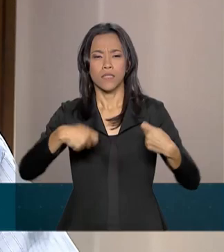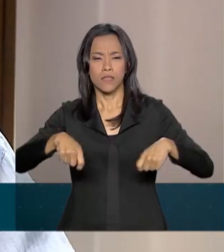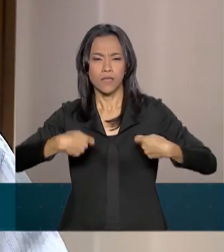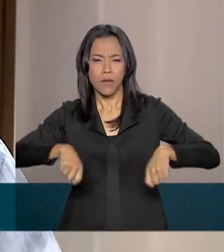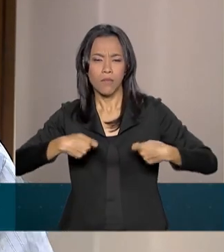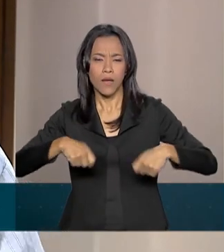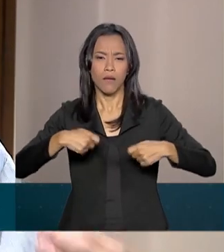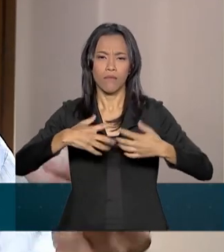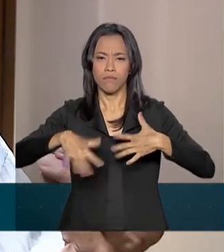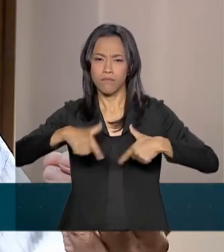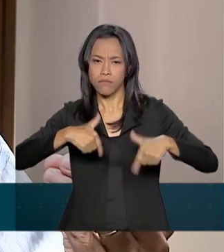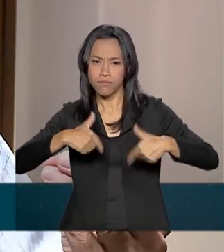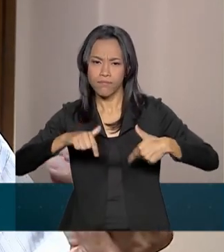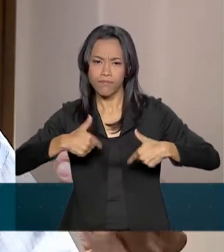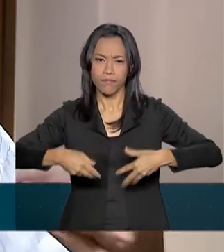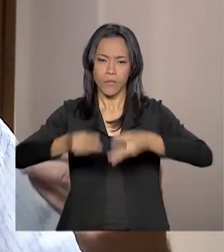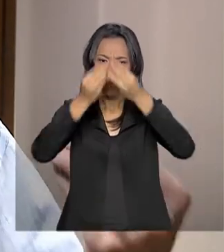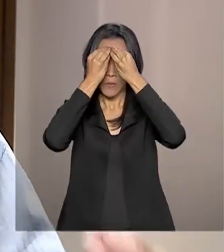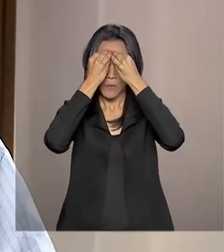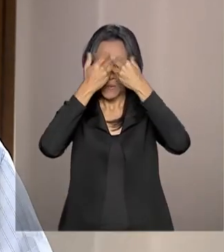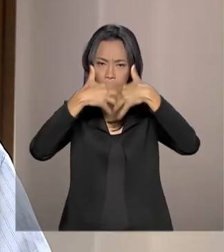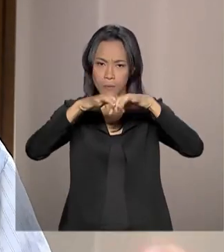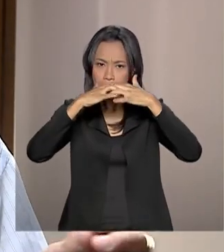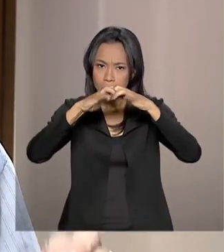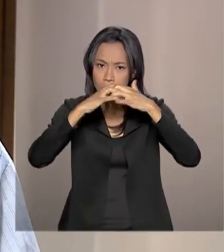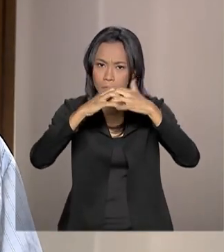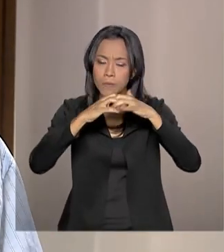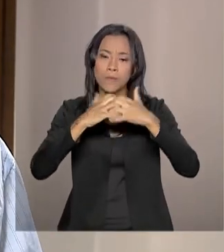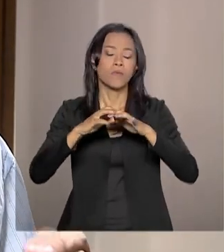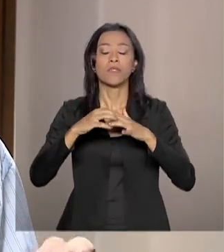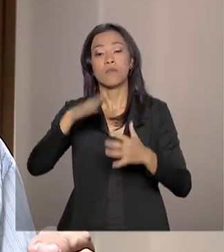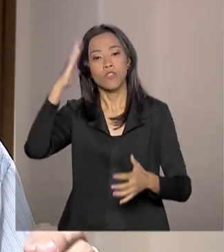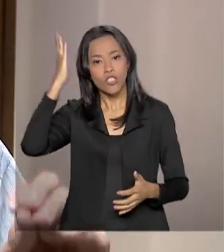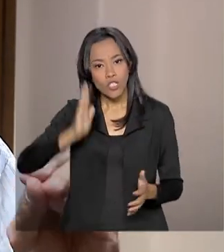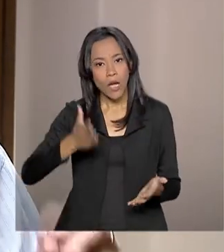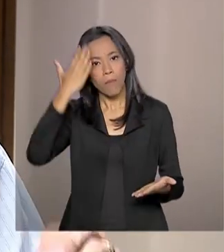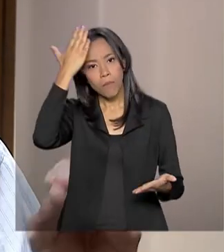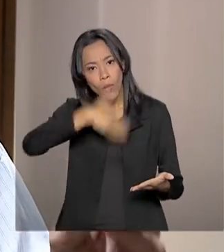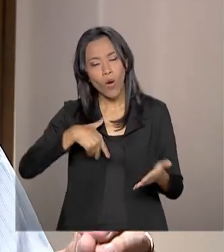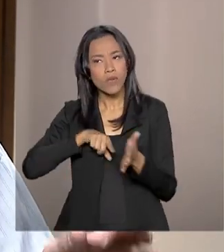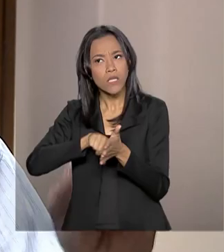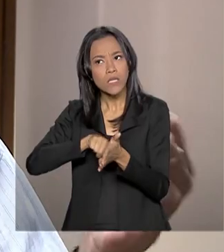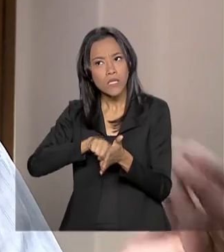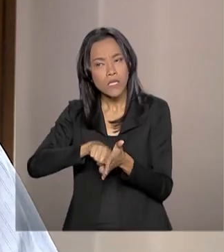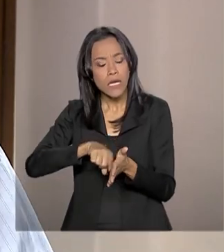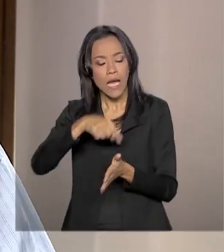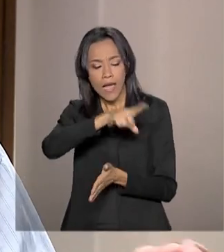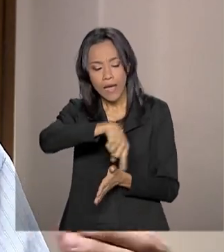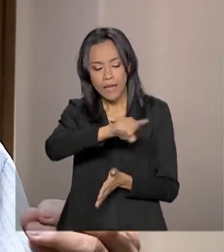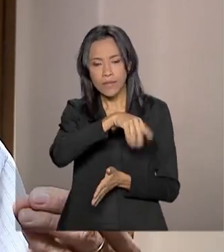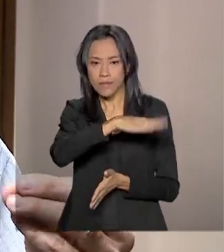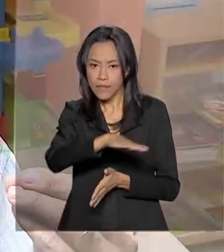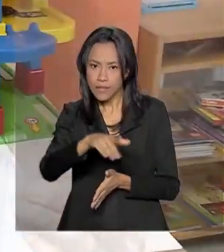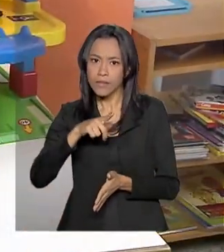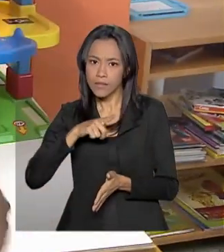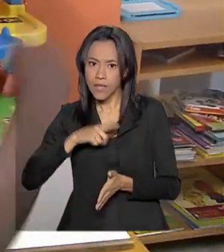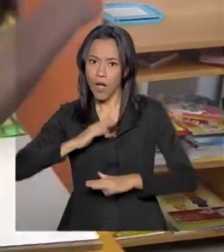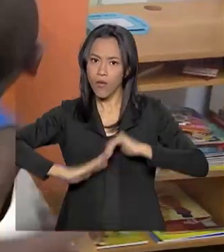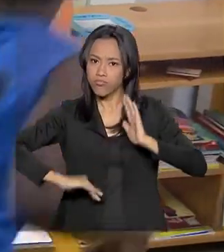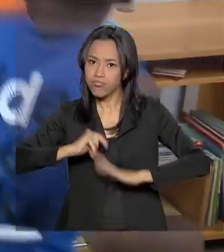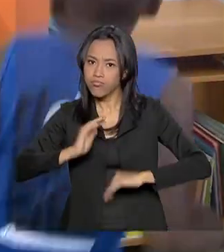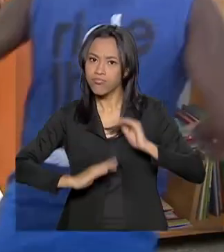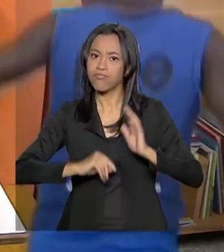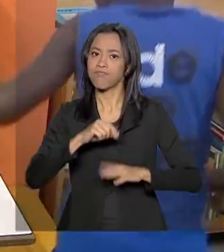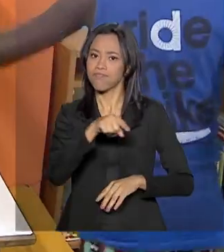habilidade manual. Está provado que essas crianças, elas têm muito mais habilidade e perdem